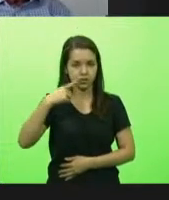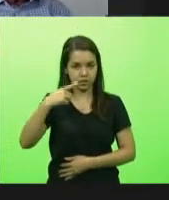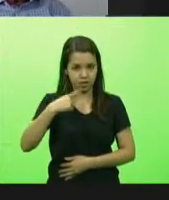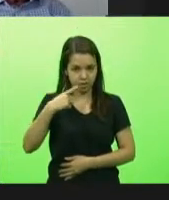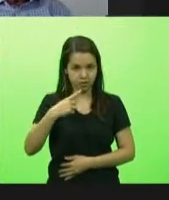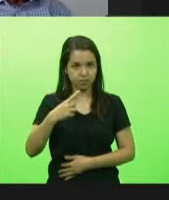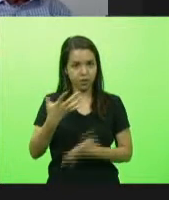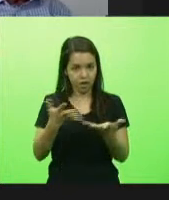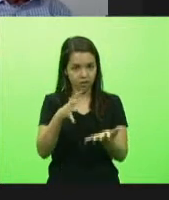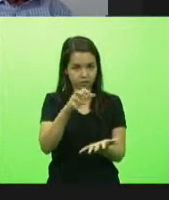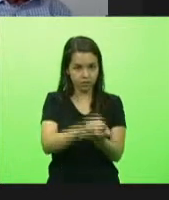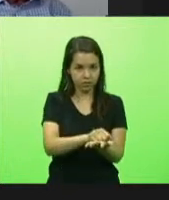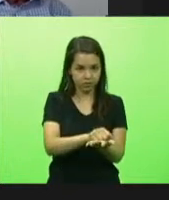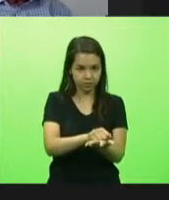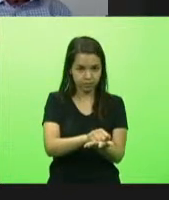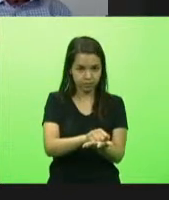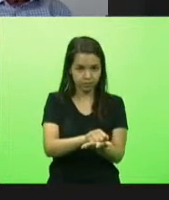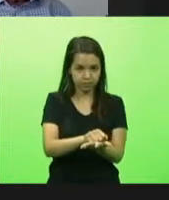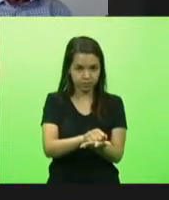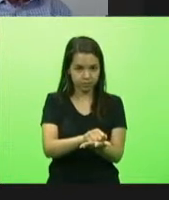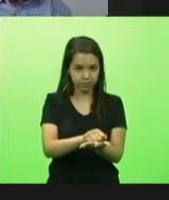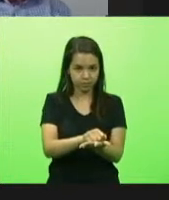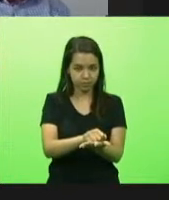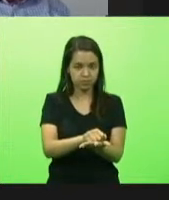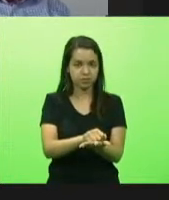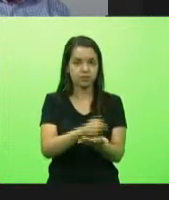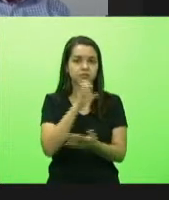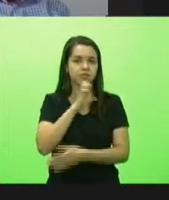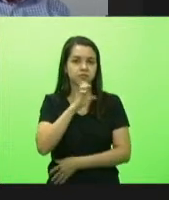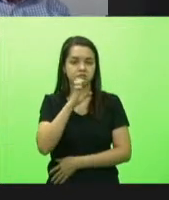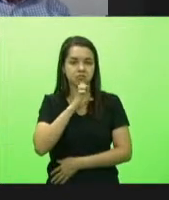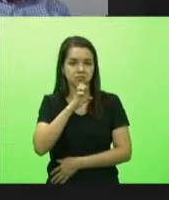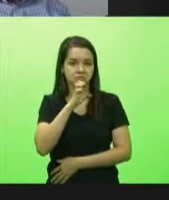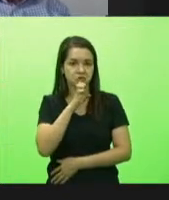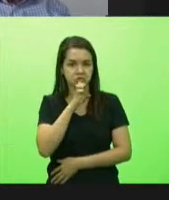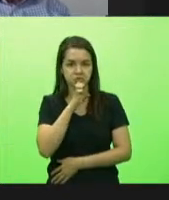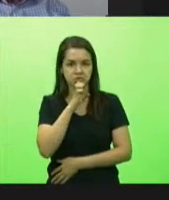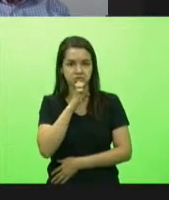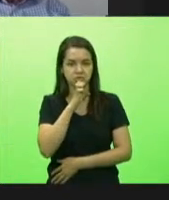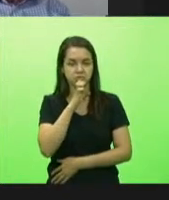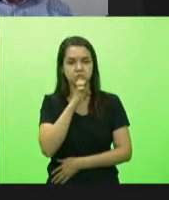a sua inscrição Felipe Estevam Sopelsa